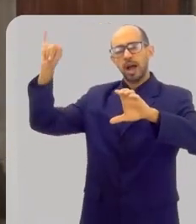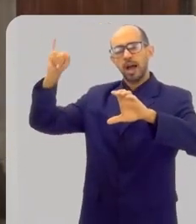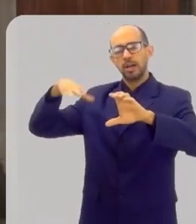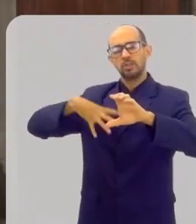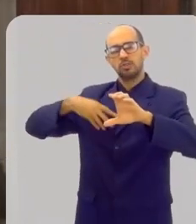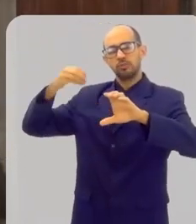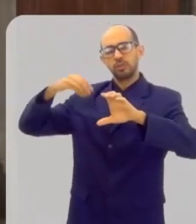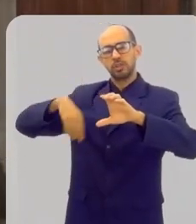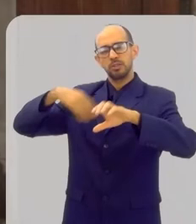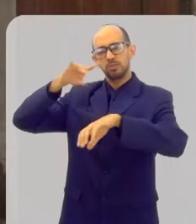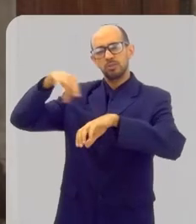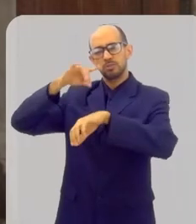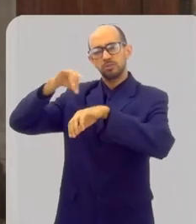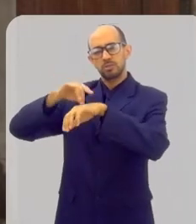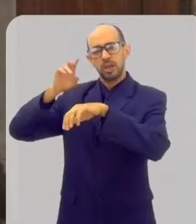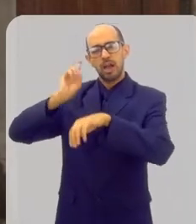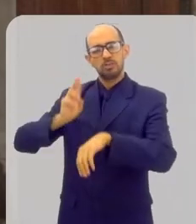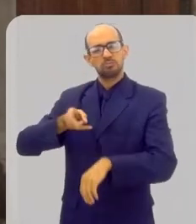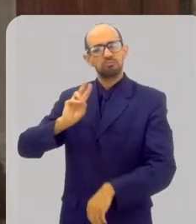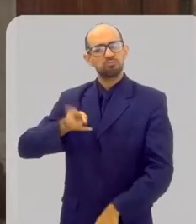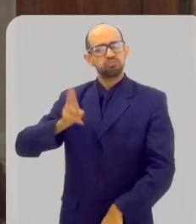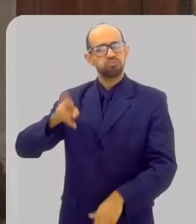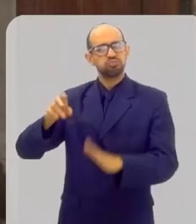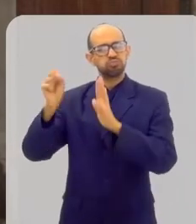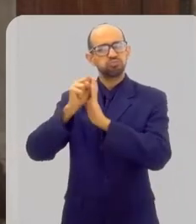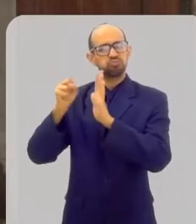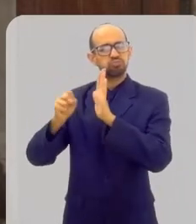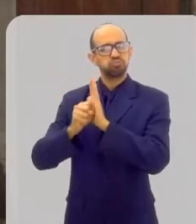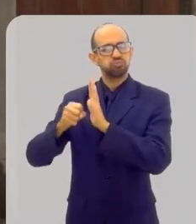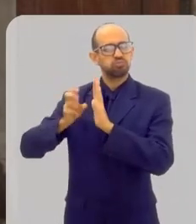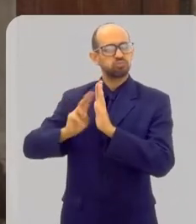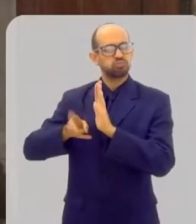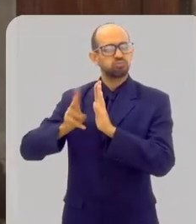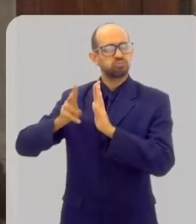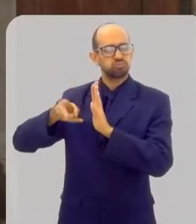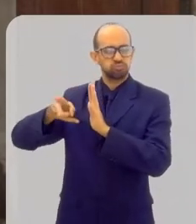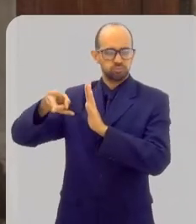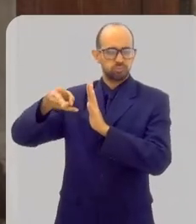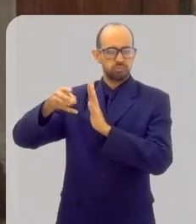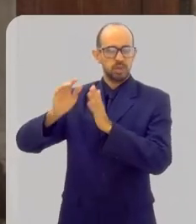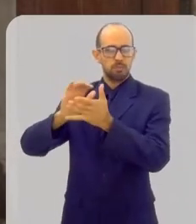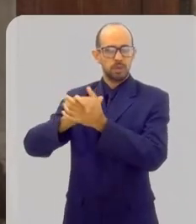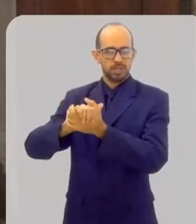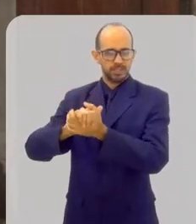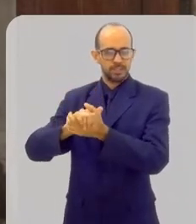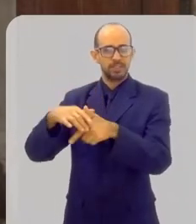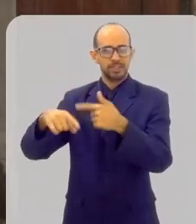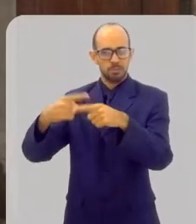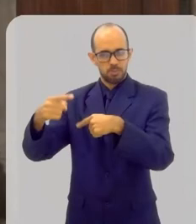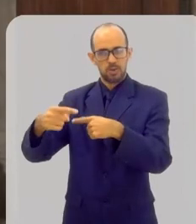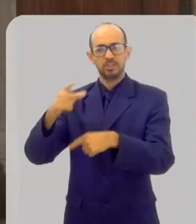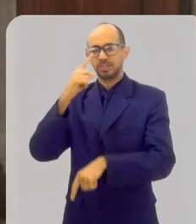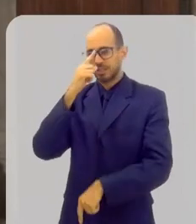Espírito Santo, agora e sempre, pelos séculos dos séculos, amém. Em grego.